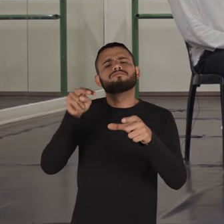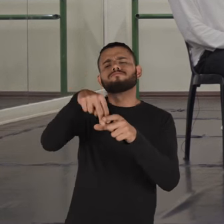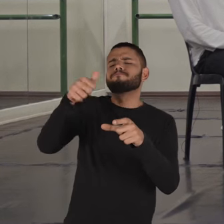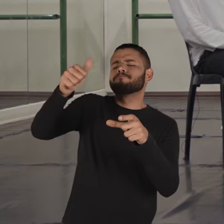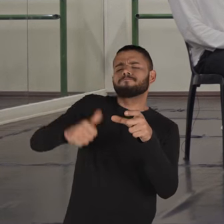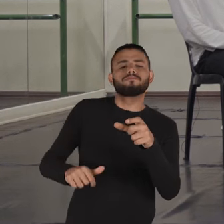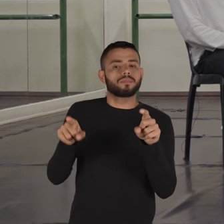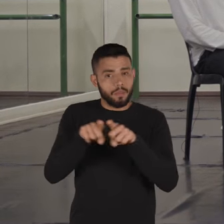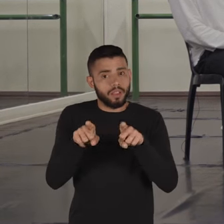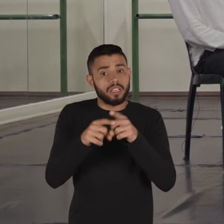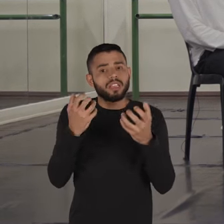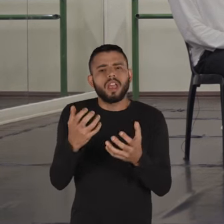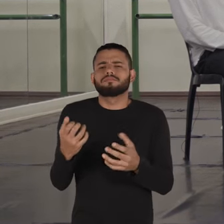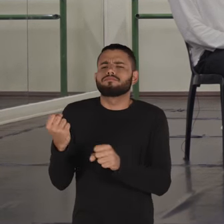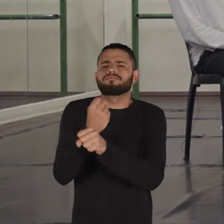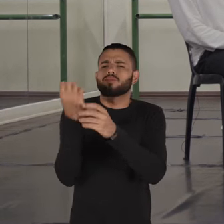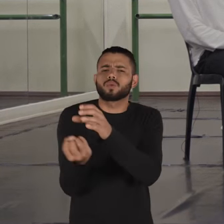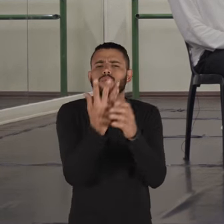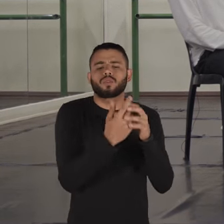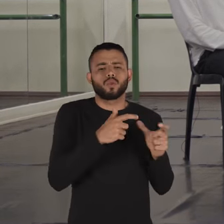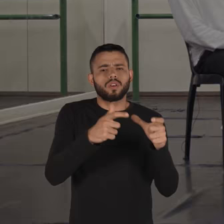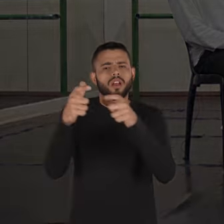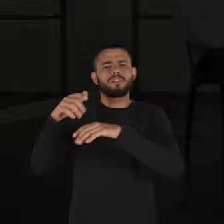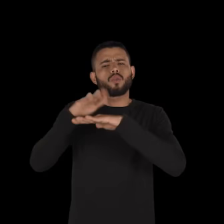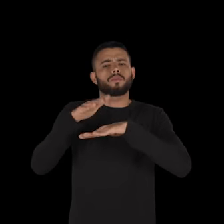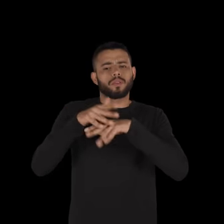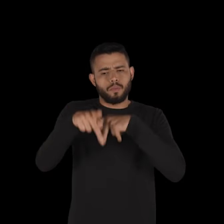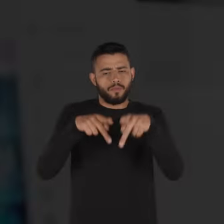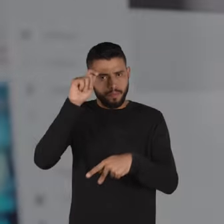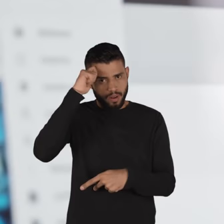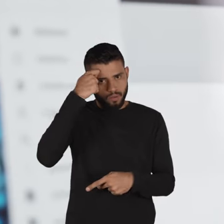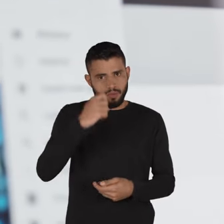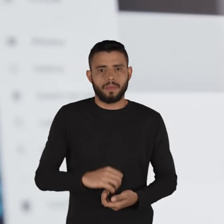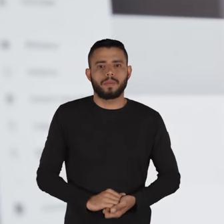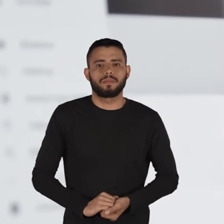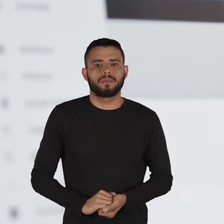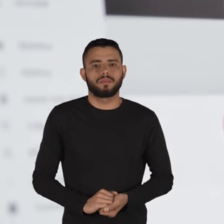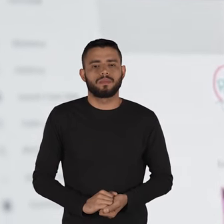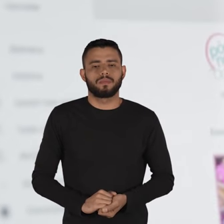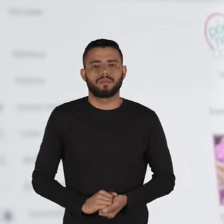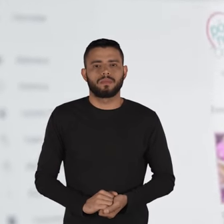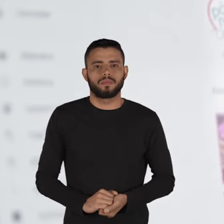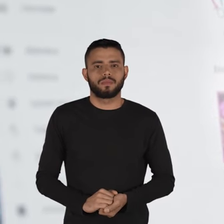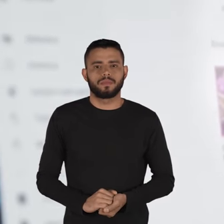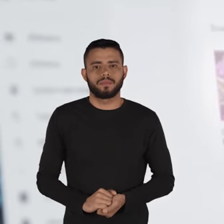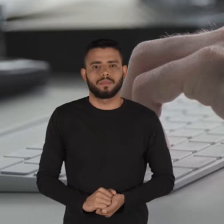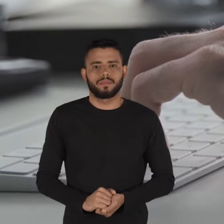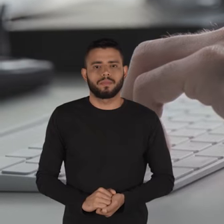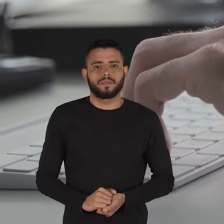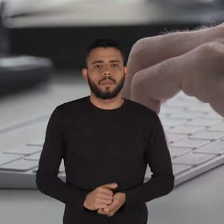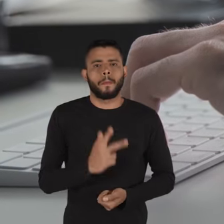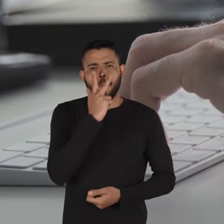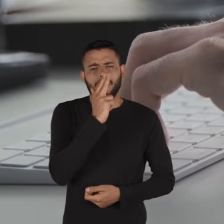e quer construir lugares de autonomia para esse povo preto. Pedro HMC roteirista e youtuber tem pele